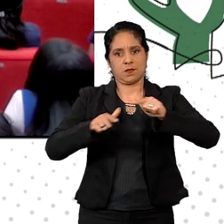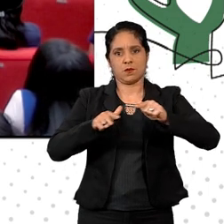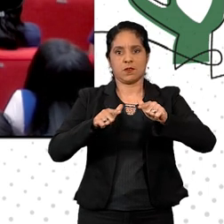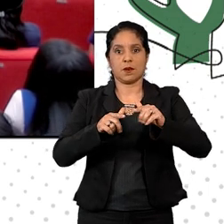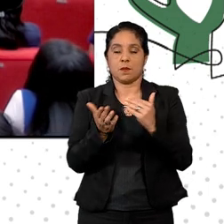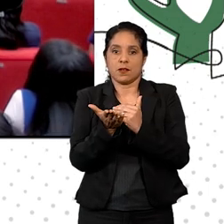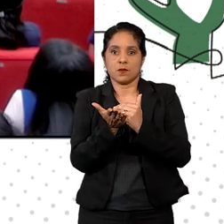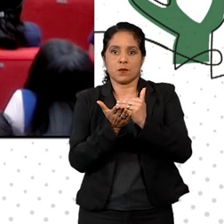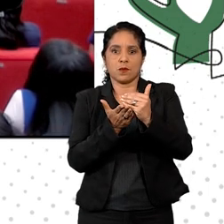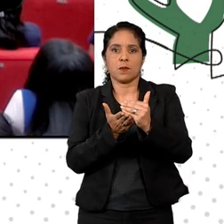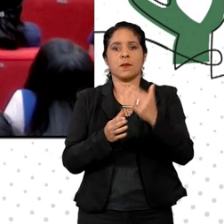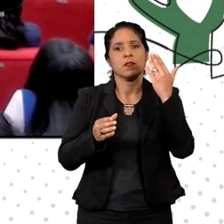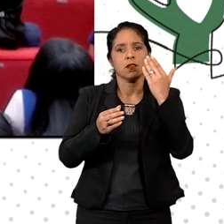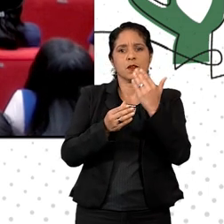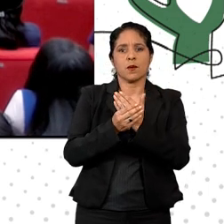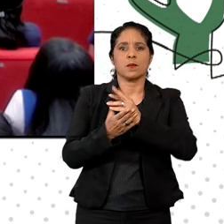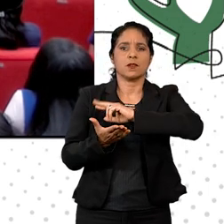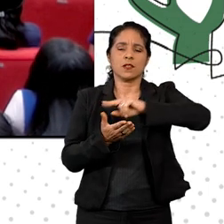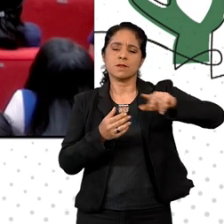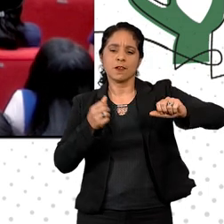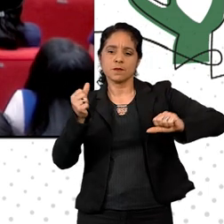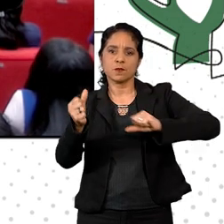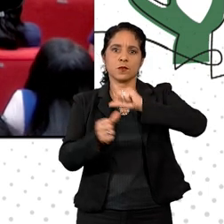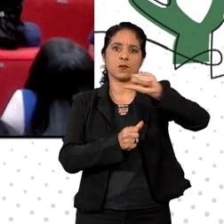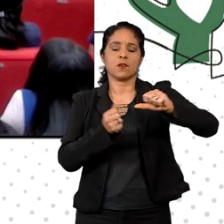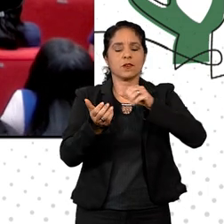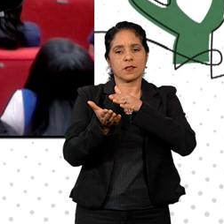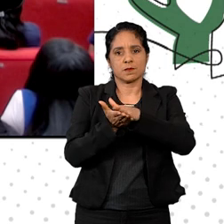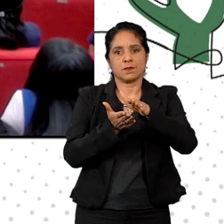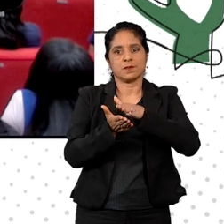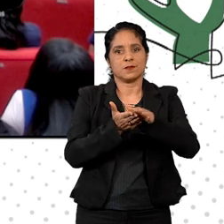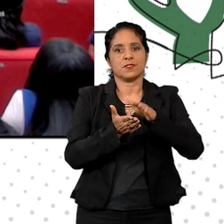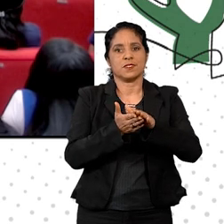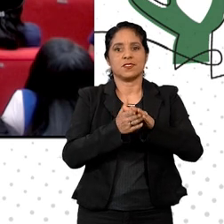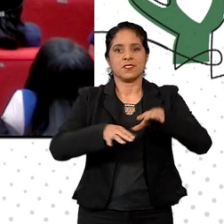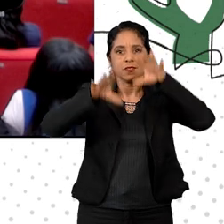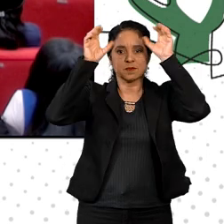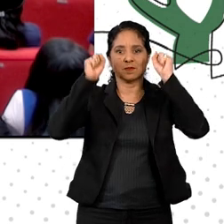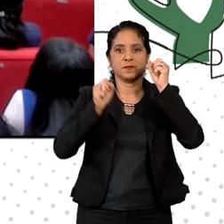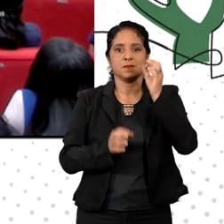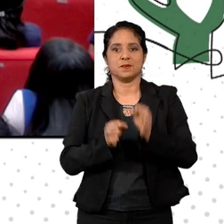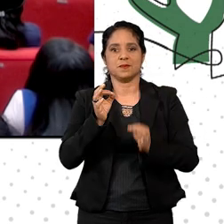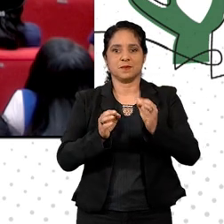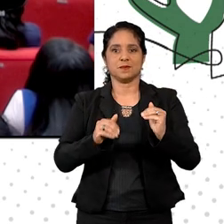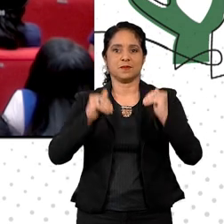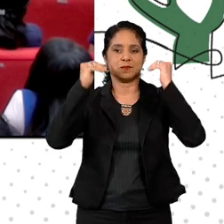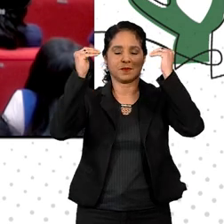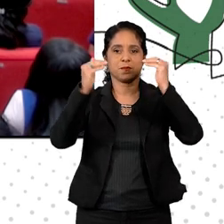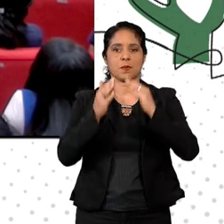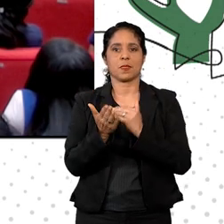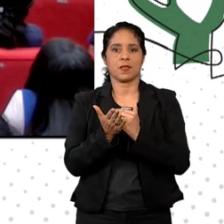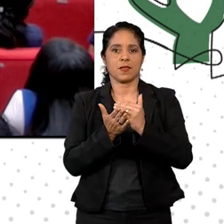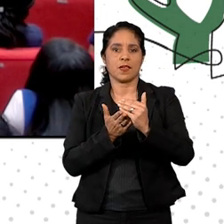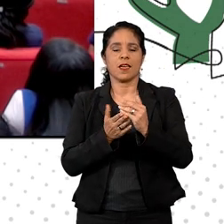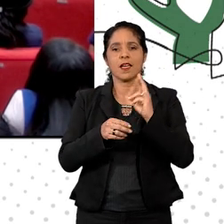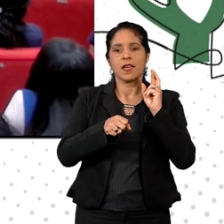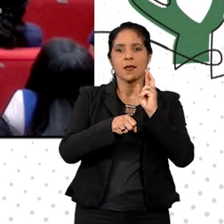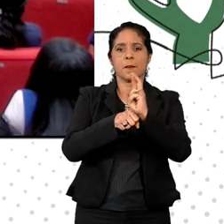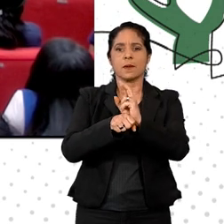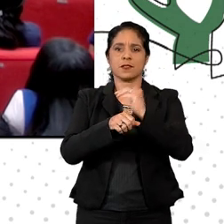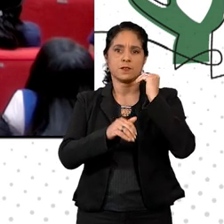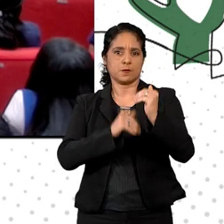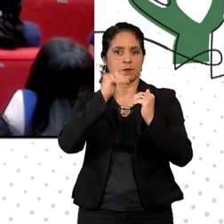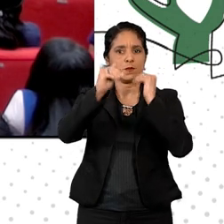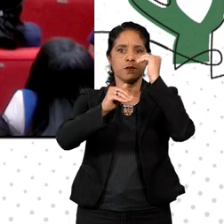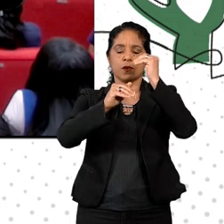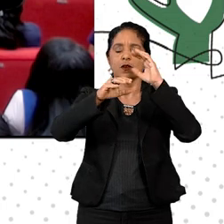início ao processo de transformação digital desta Corte Superior. A iniciativa representou um grande avanço